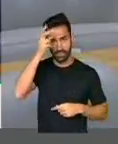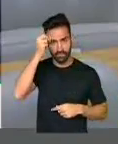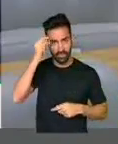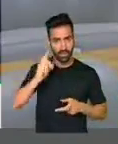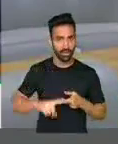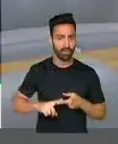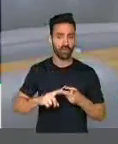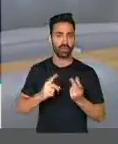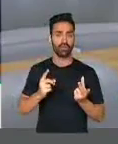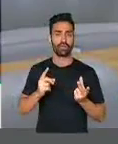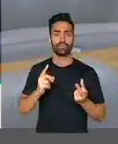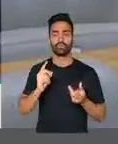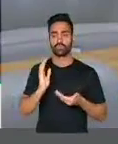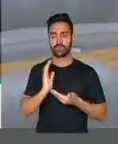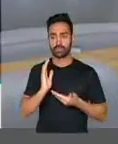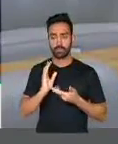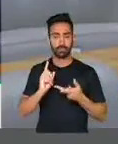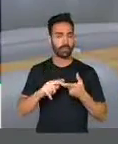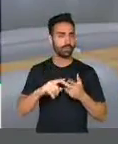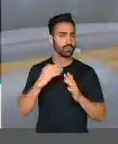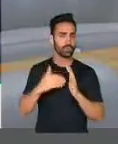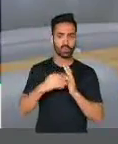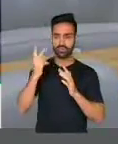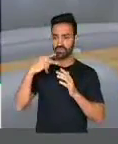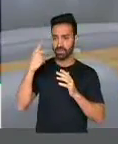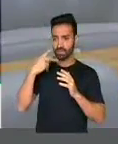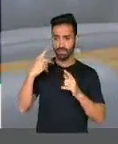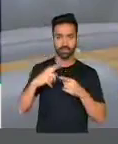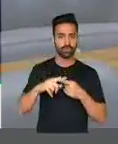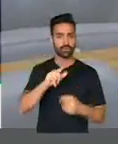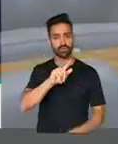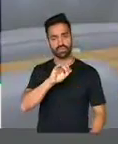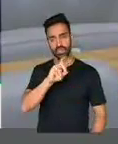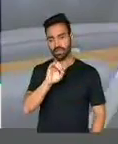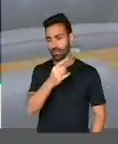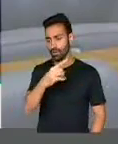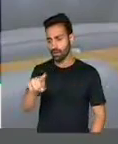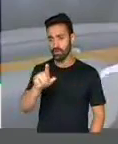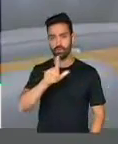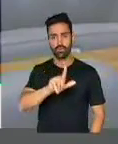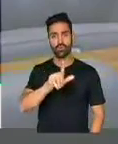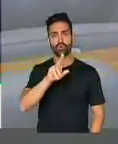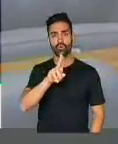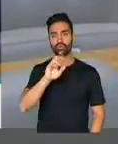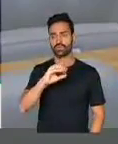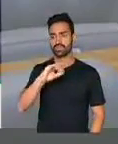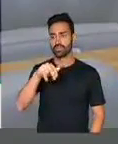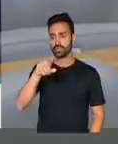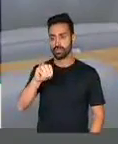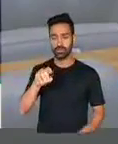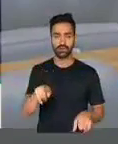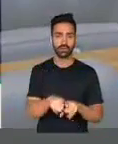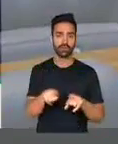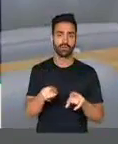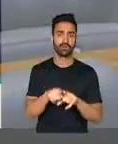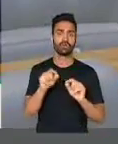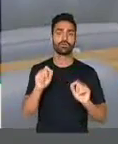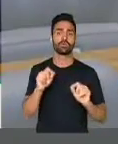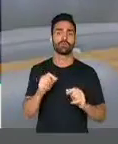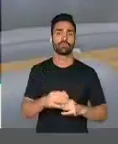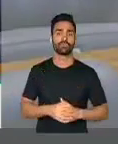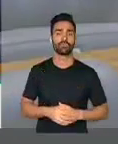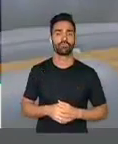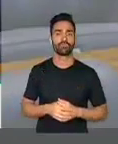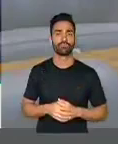Valente, a Câmara Municipal, na frente dos vereadores Gideon, Luciano e todos os outros que nomeiam aqui nessa moção